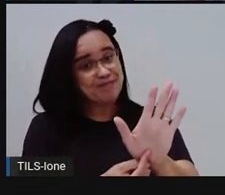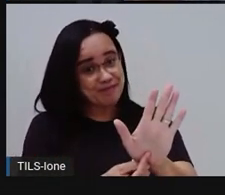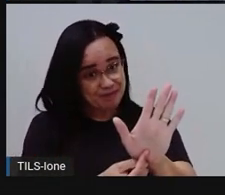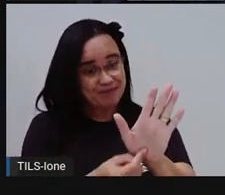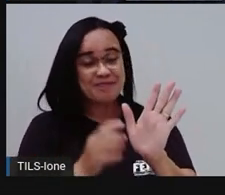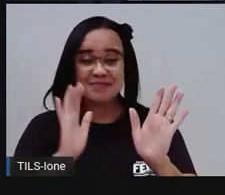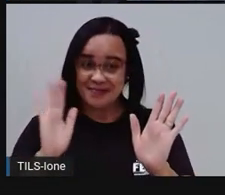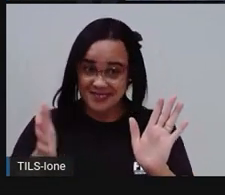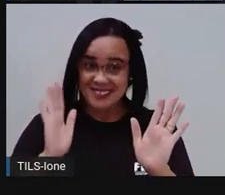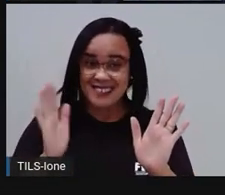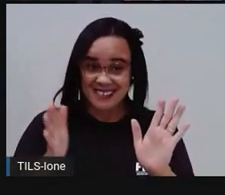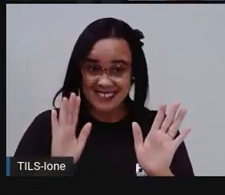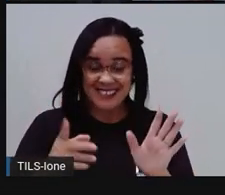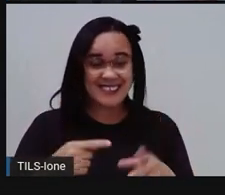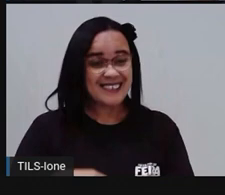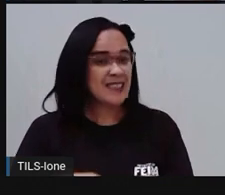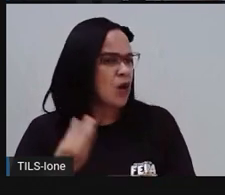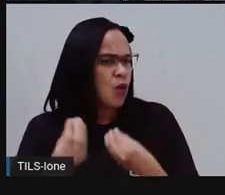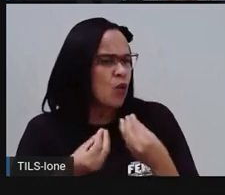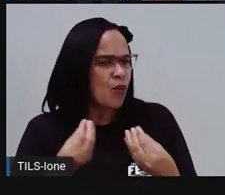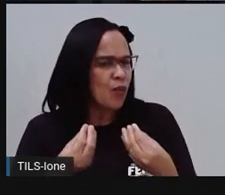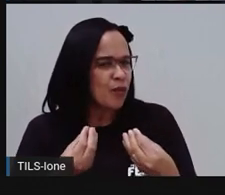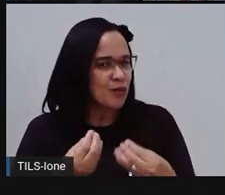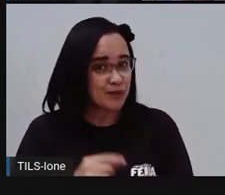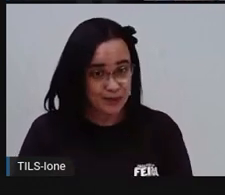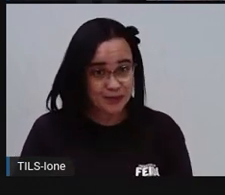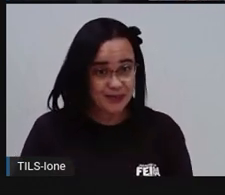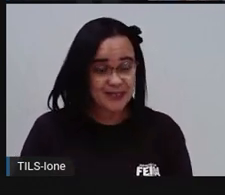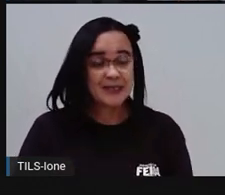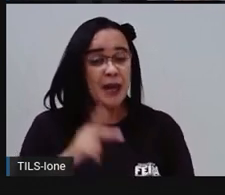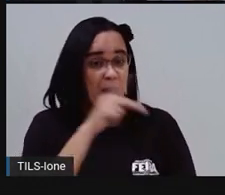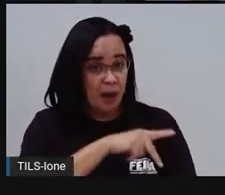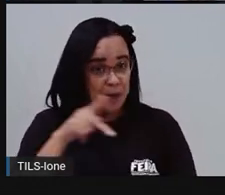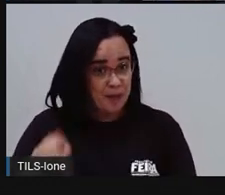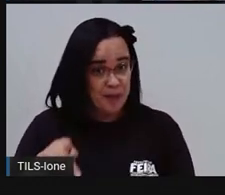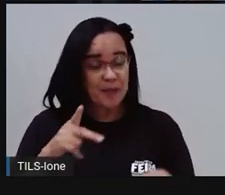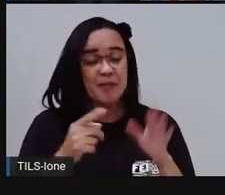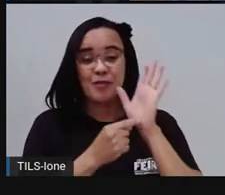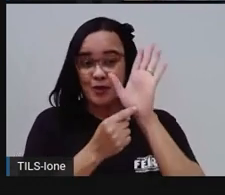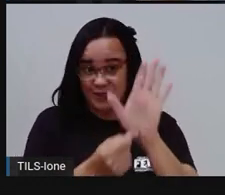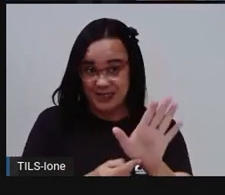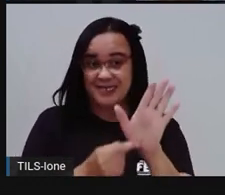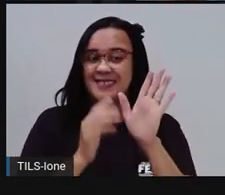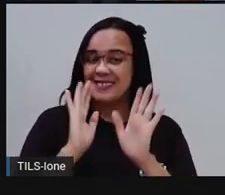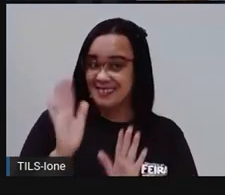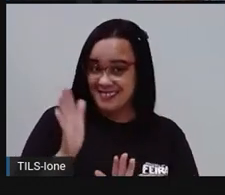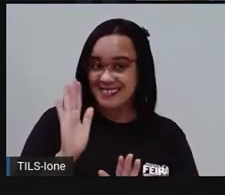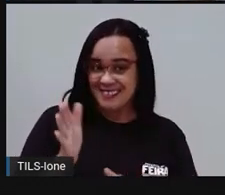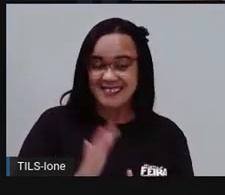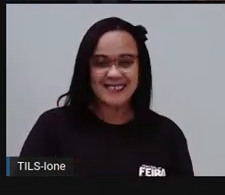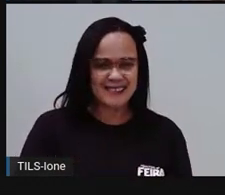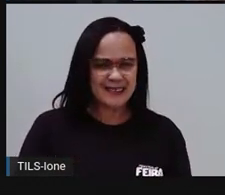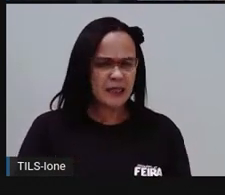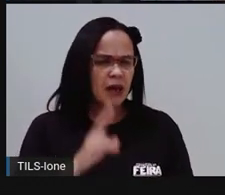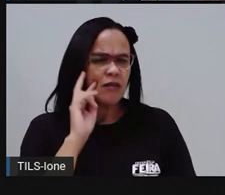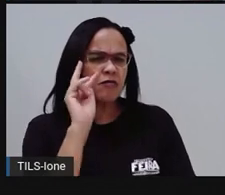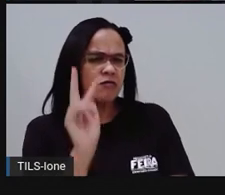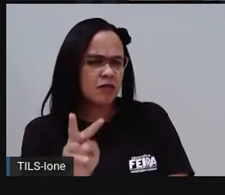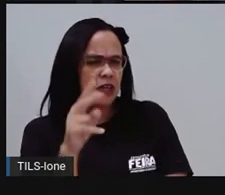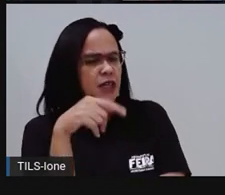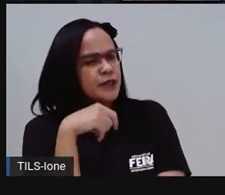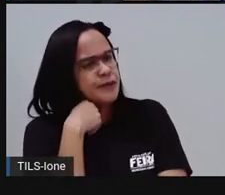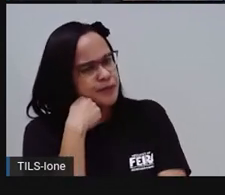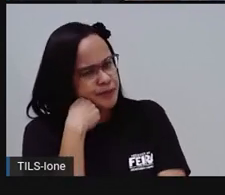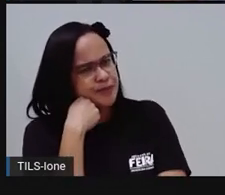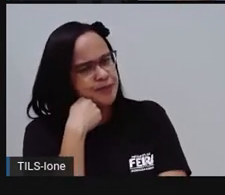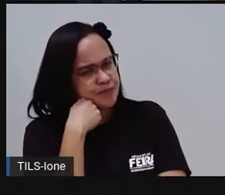né? Se a conta da sua casa está semelhante à conta que a prova vai mostrar aqui, tá certo? E aí, observando a conta da sua